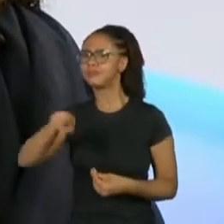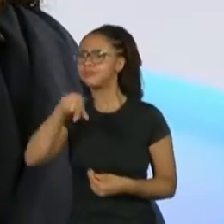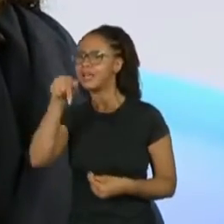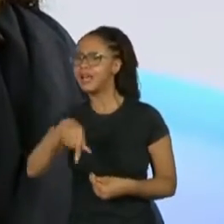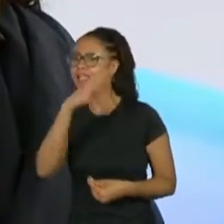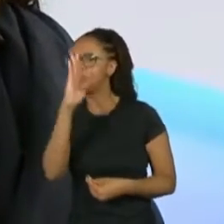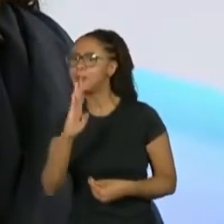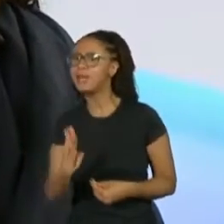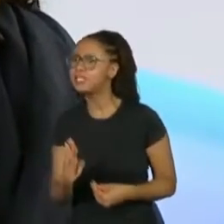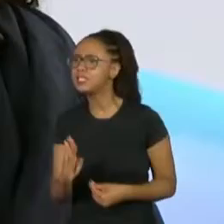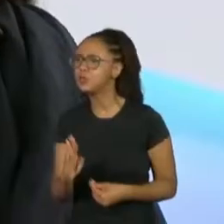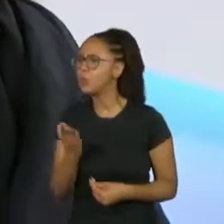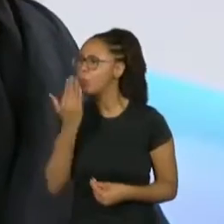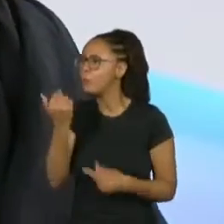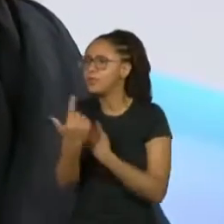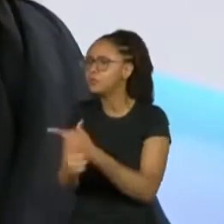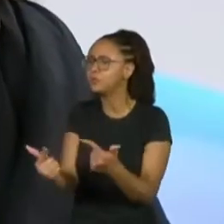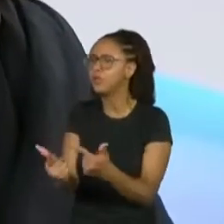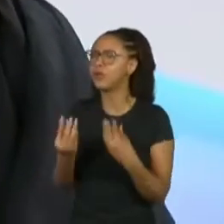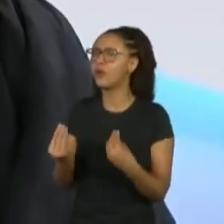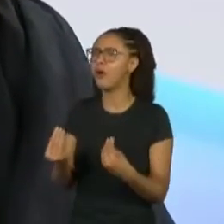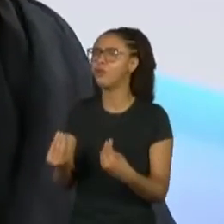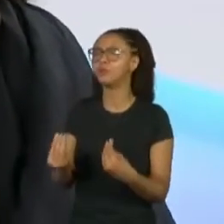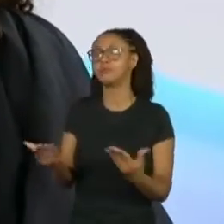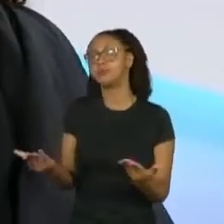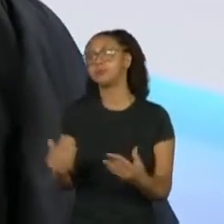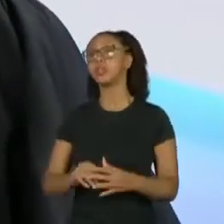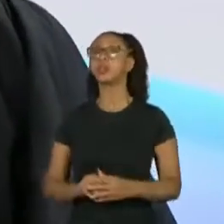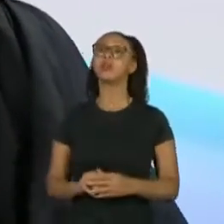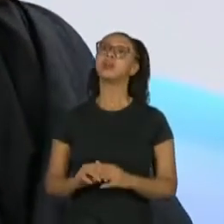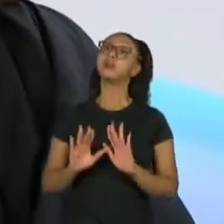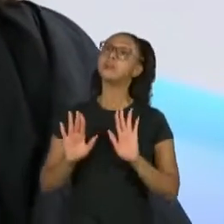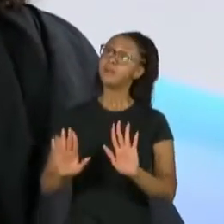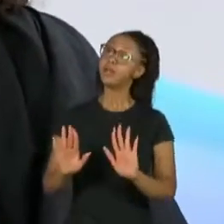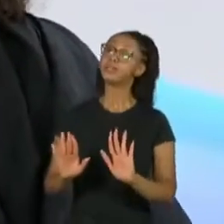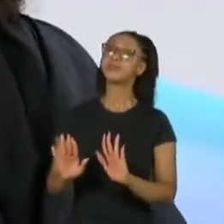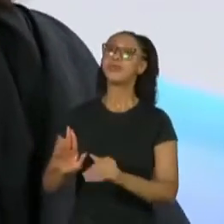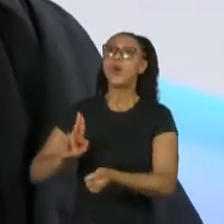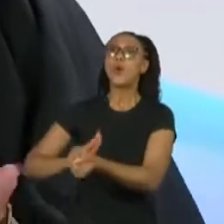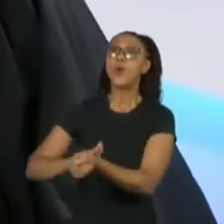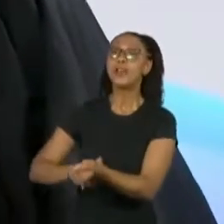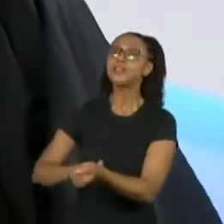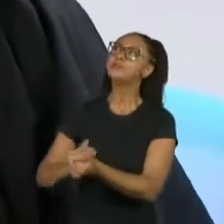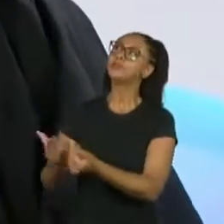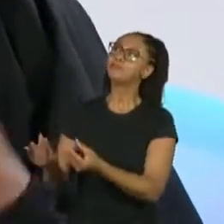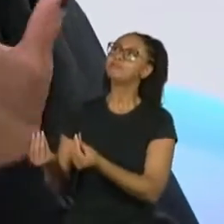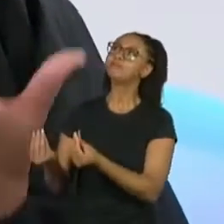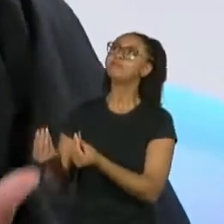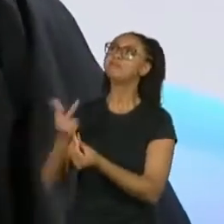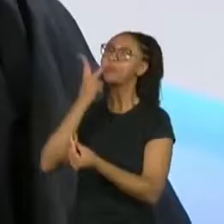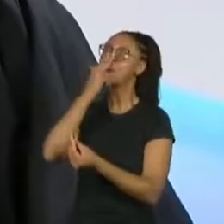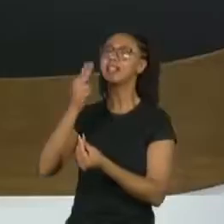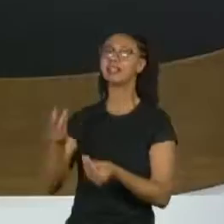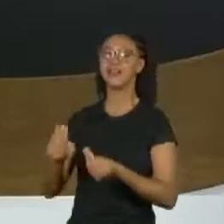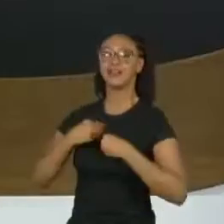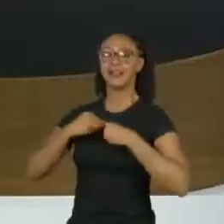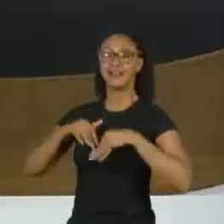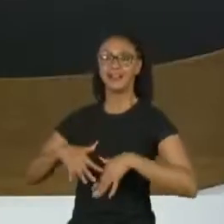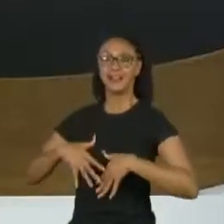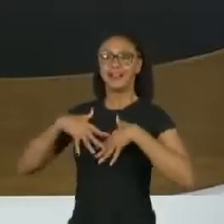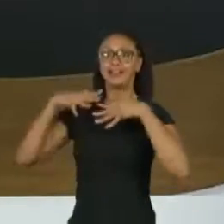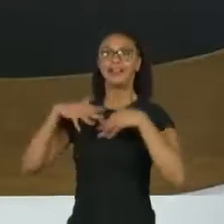país que não tem comida para comer. Enfim, mas aí o fato, o ritmo me deu... Você quase